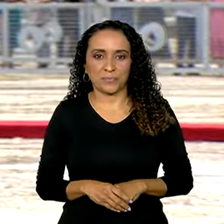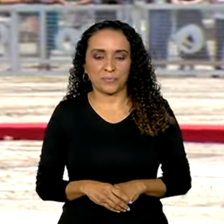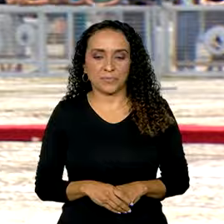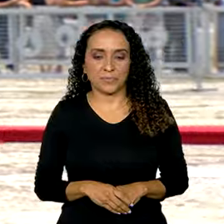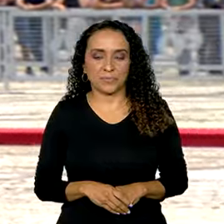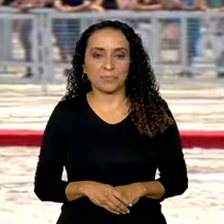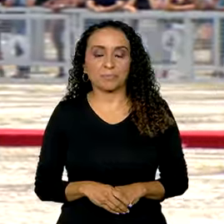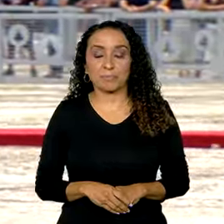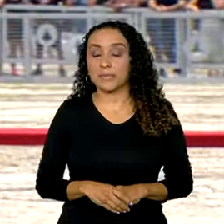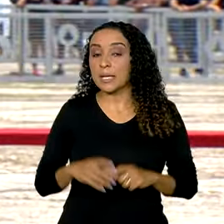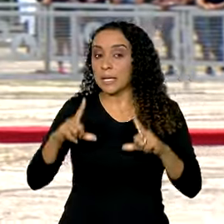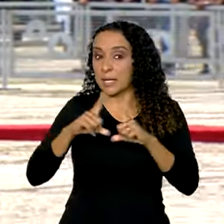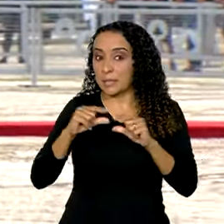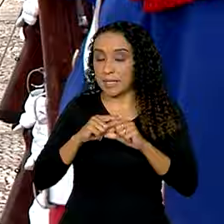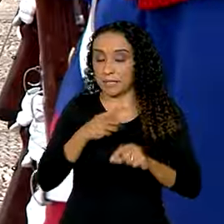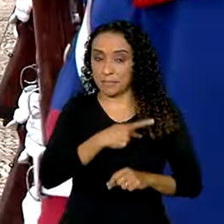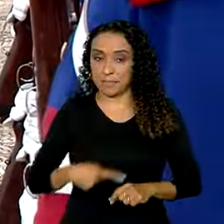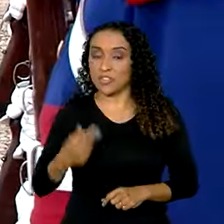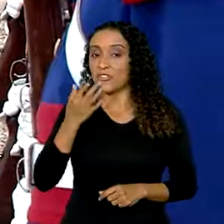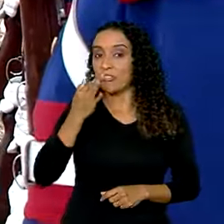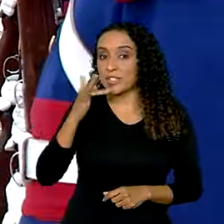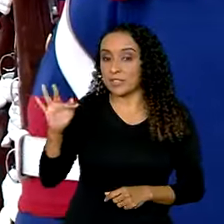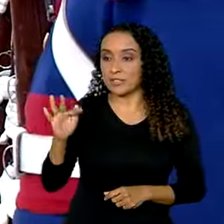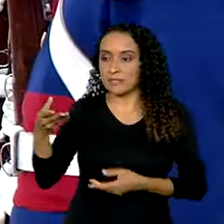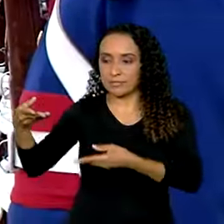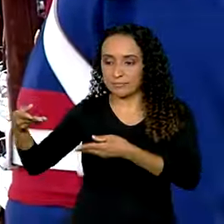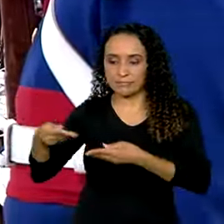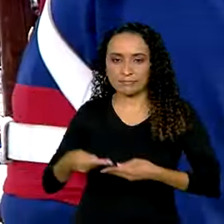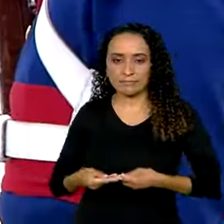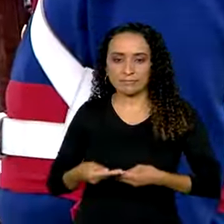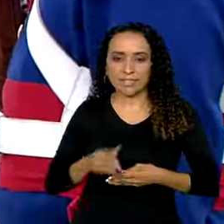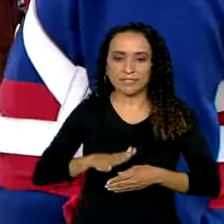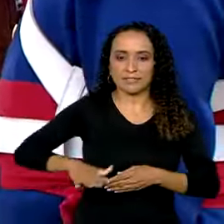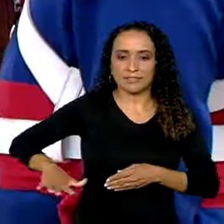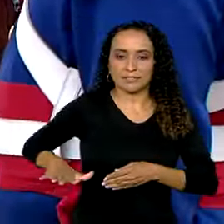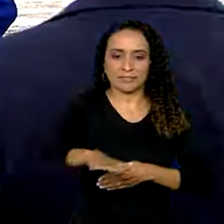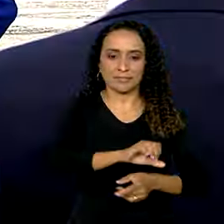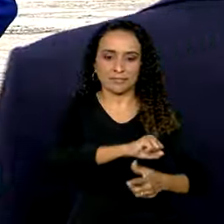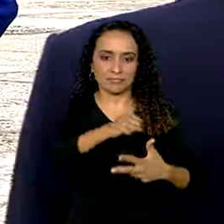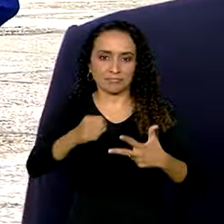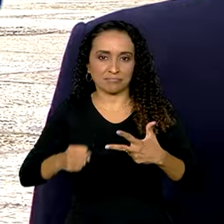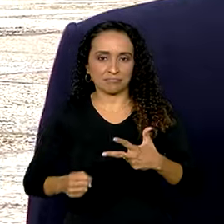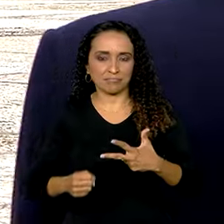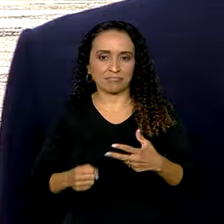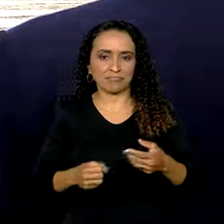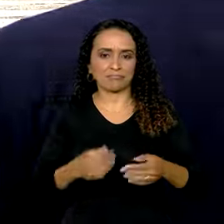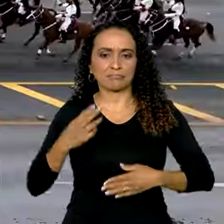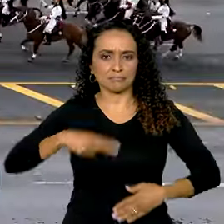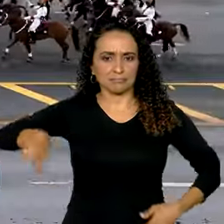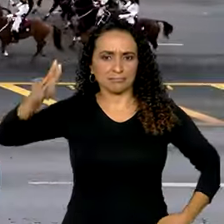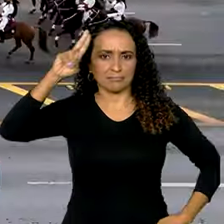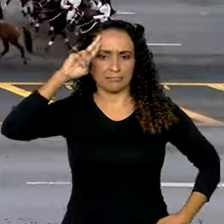Em Brasília, o presidente francês foi recebido na Praça dos Três Poderes com honras militares.